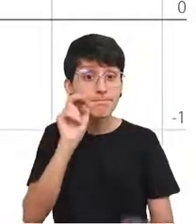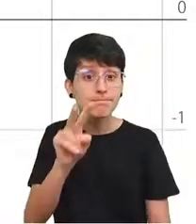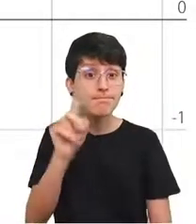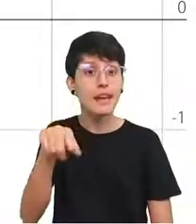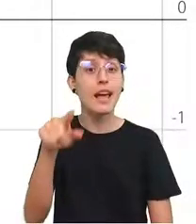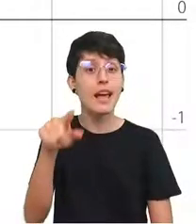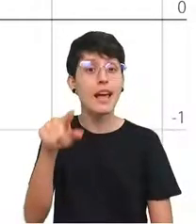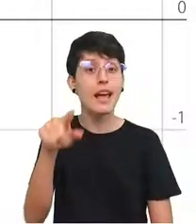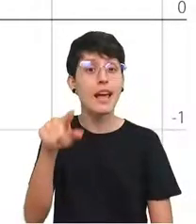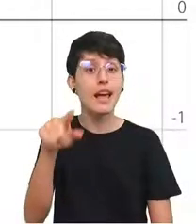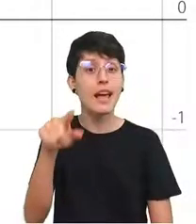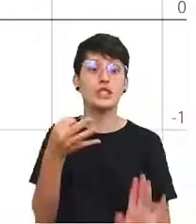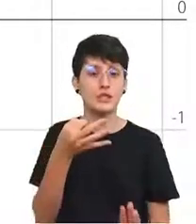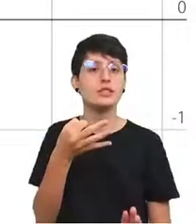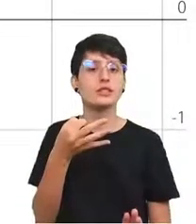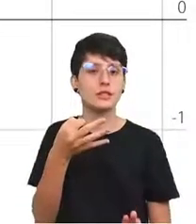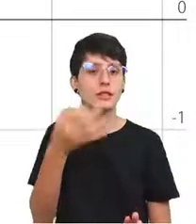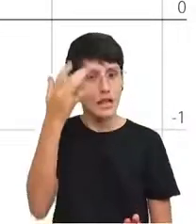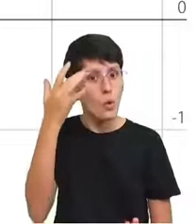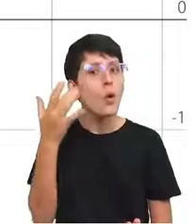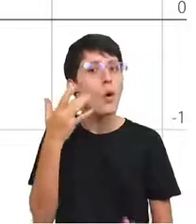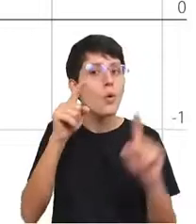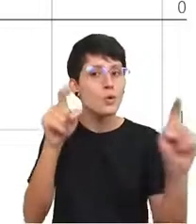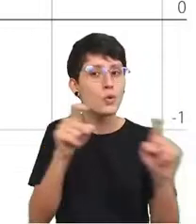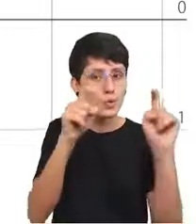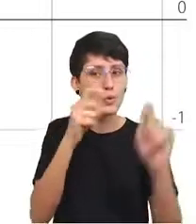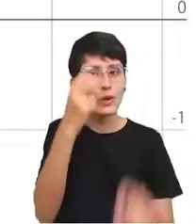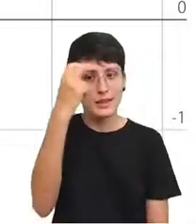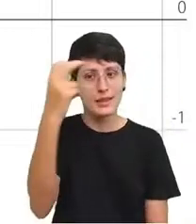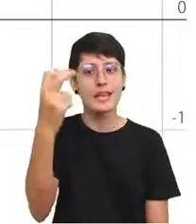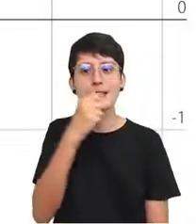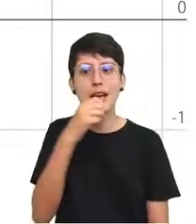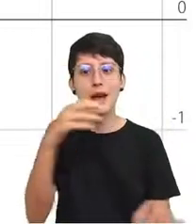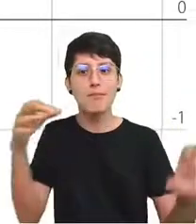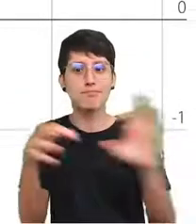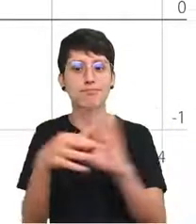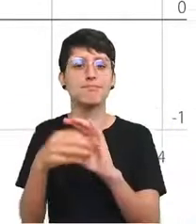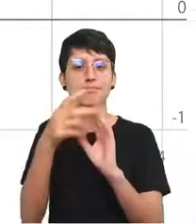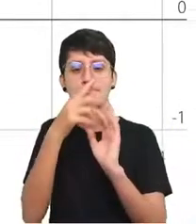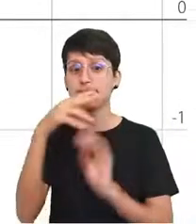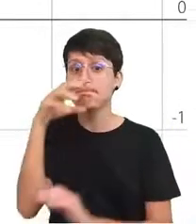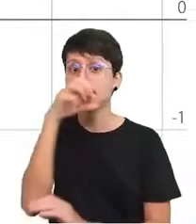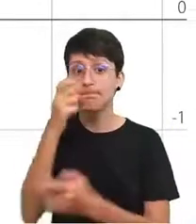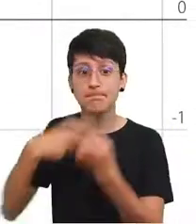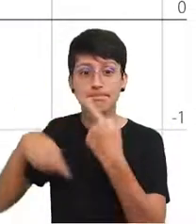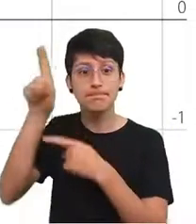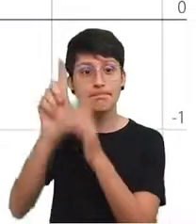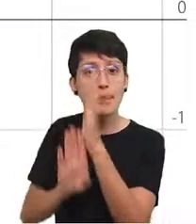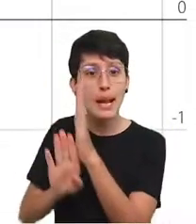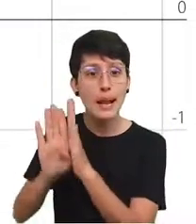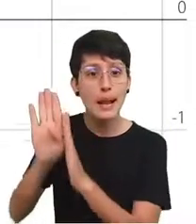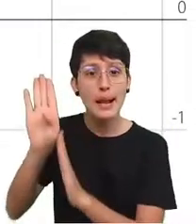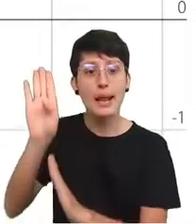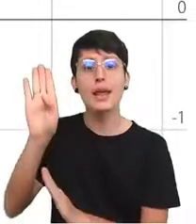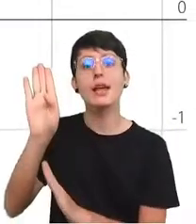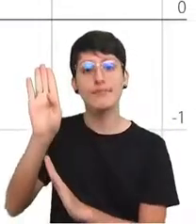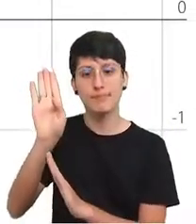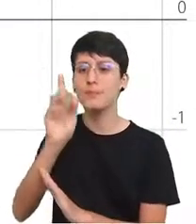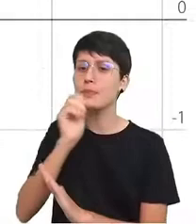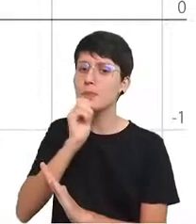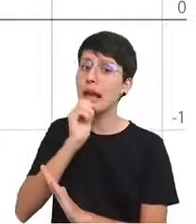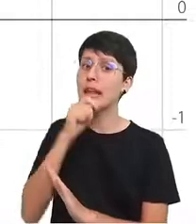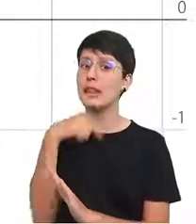sugestões. Mas eu acho que o machine learning e o jornalismo de dados ainda são um fenômeno em rápido desenvolvimento. E eu acho que ainda estamos